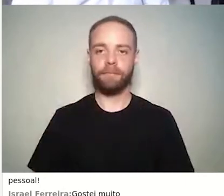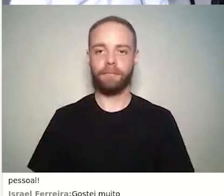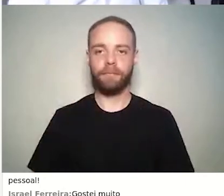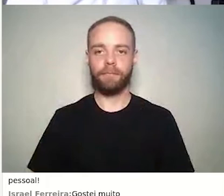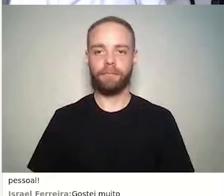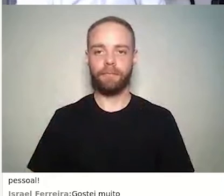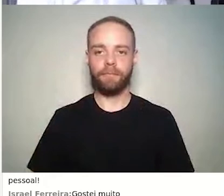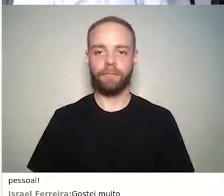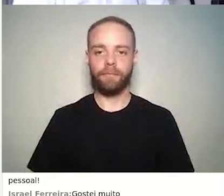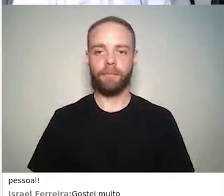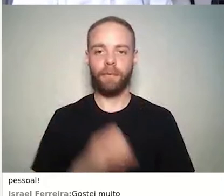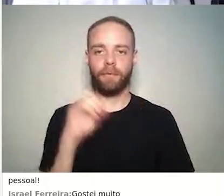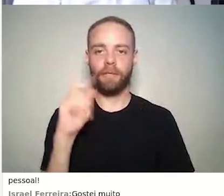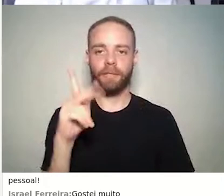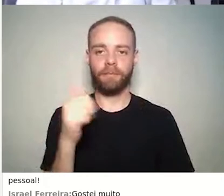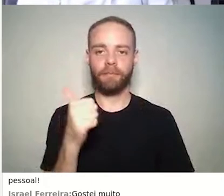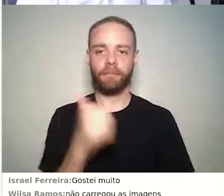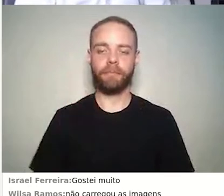Perfeito.